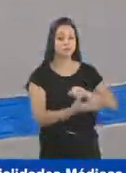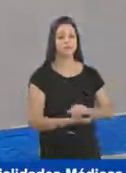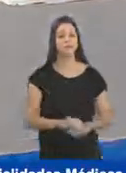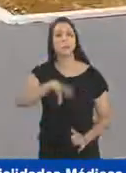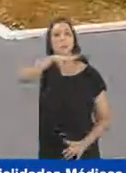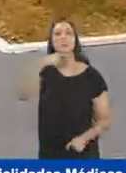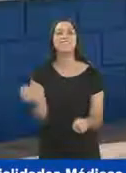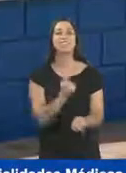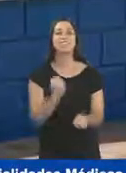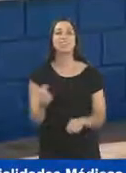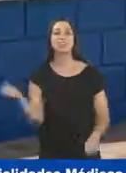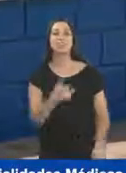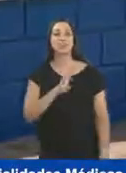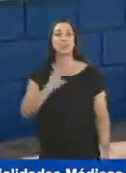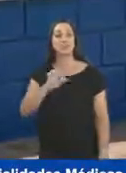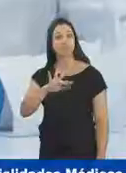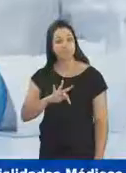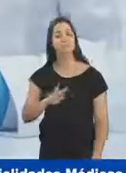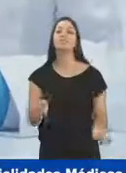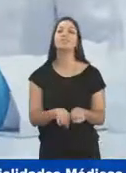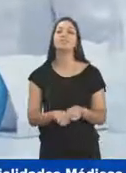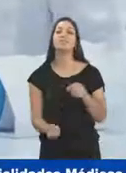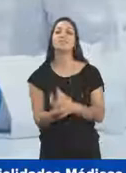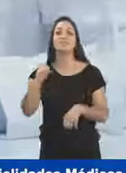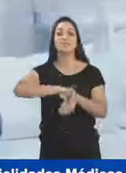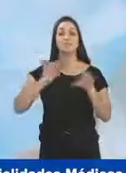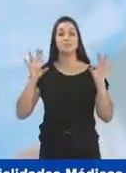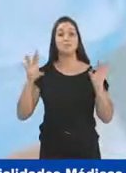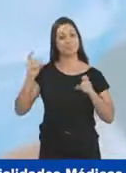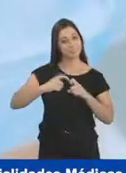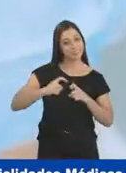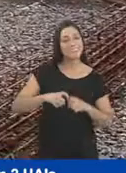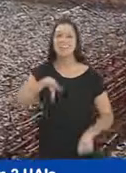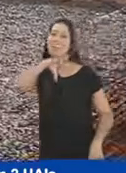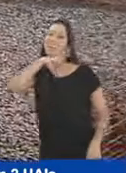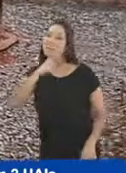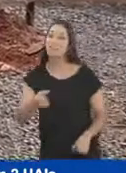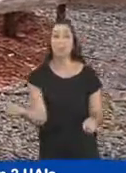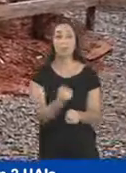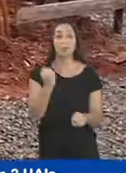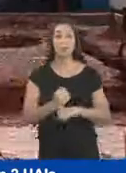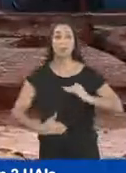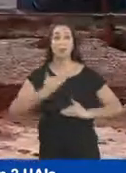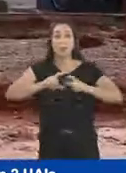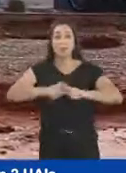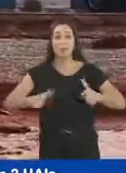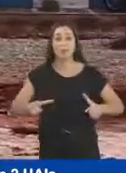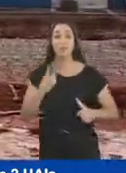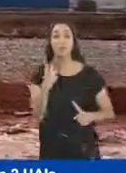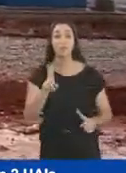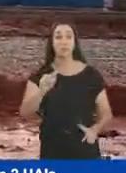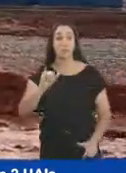Odelmo vai construir novas UBSFs e criar o Centro de Especialidades Médicas. Odelmo está com obras de reforma e